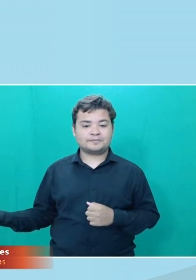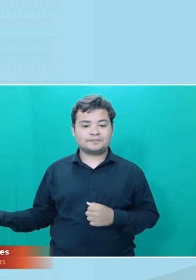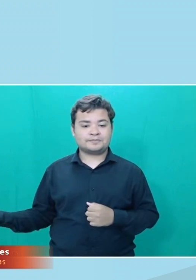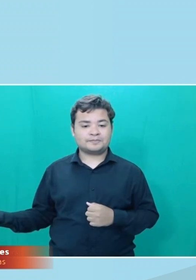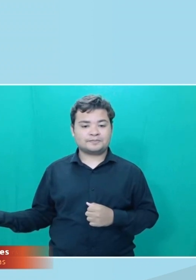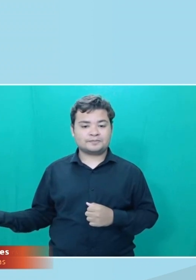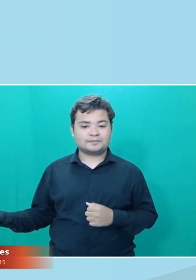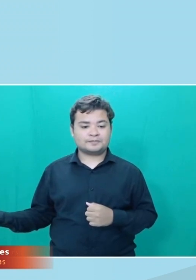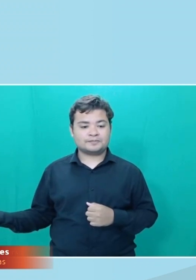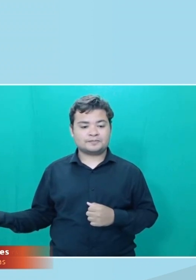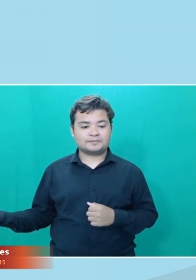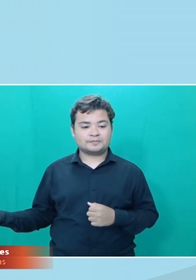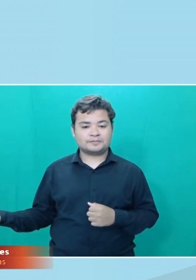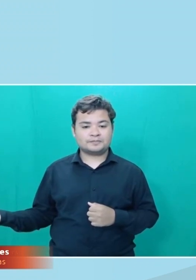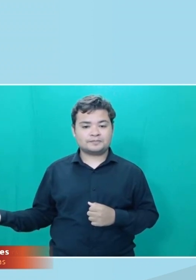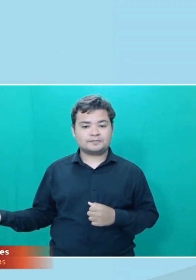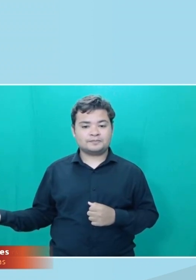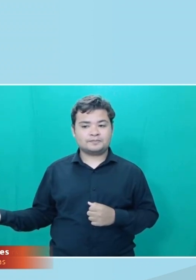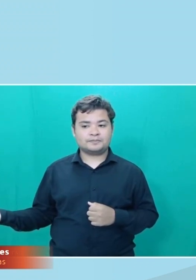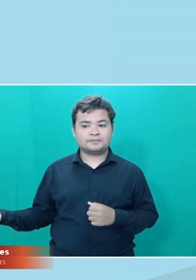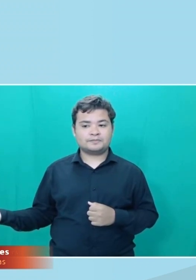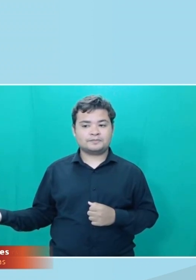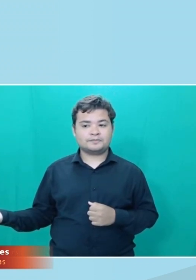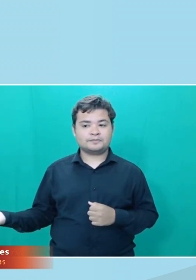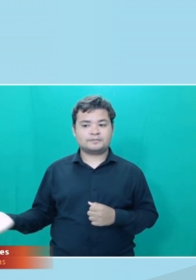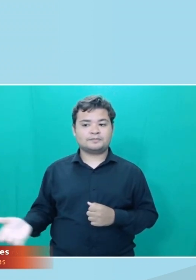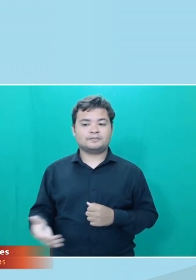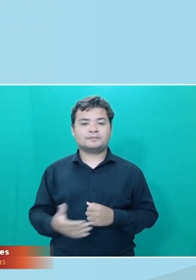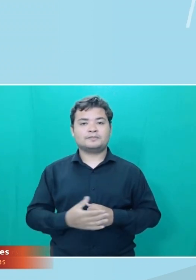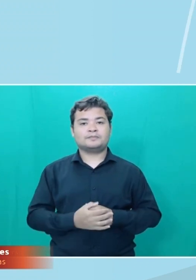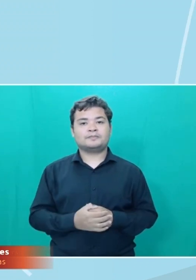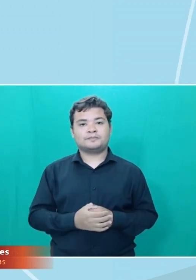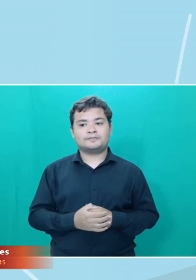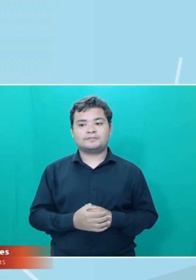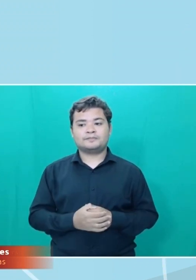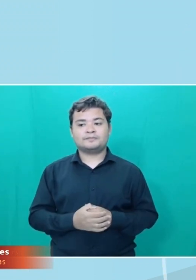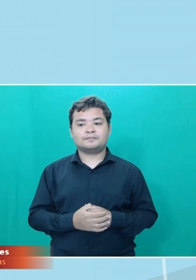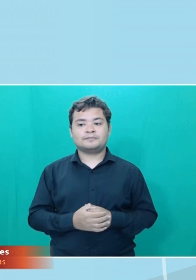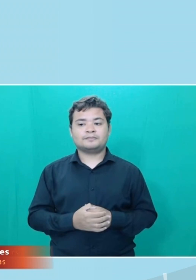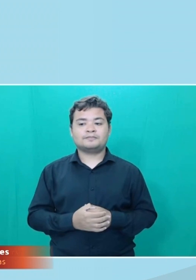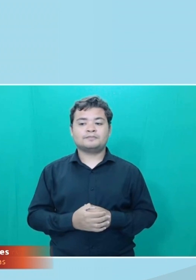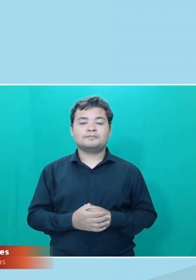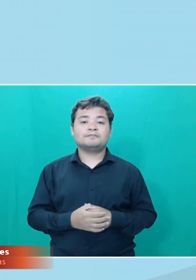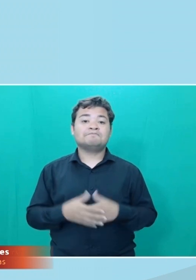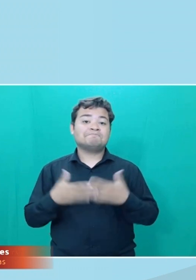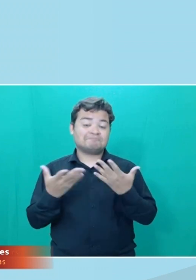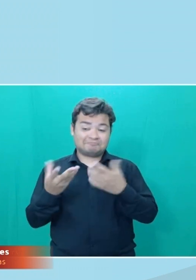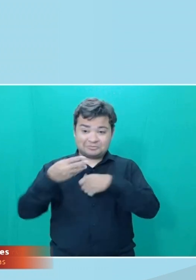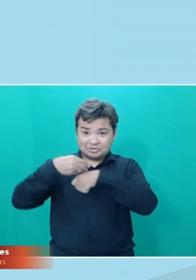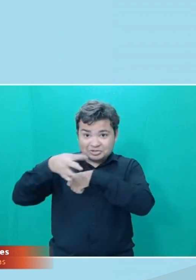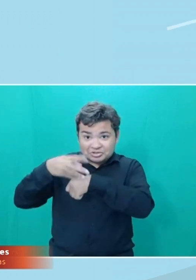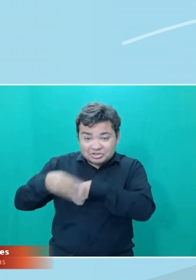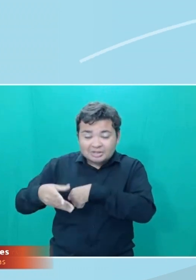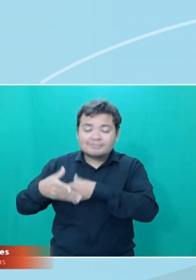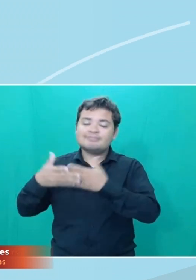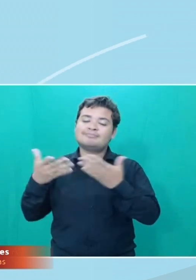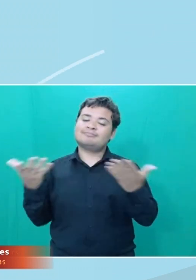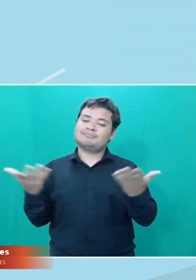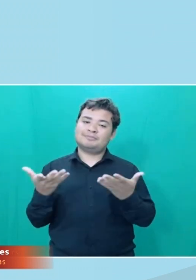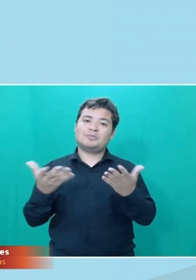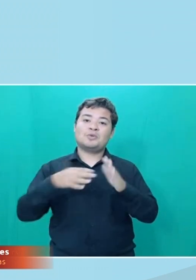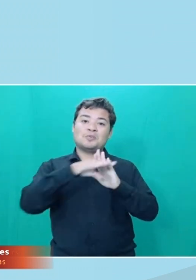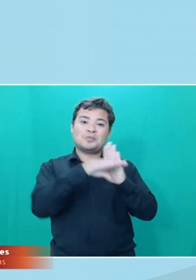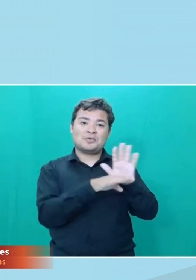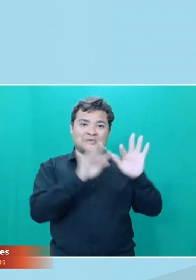mostracrash.com mostracrash.com Bom, e é com essas dicas que eu finalizo o programa de hoje. Te